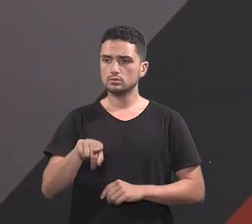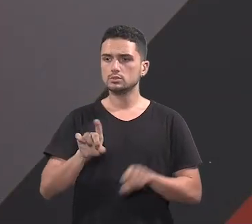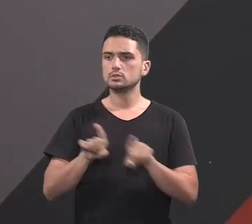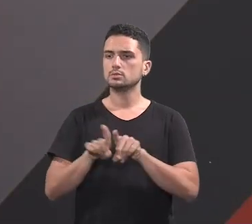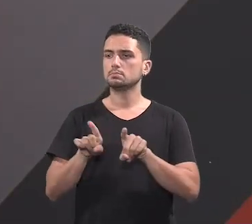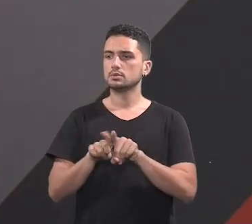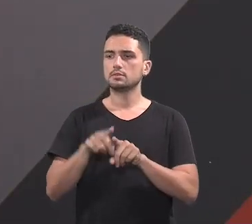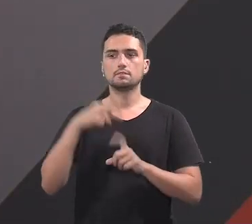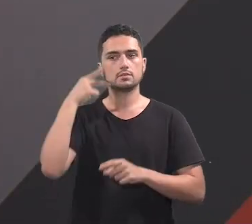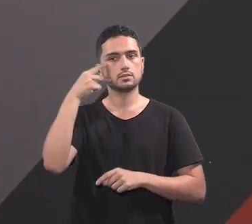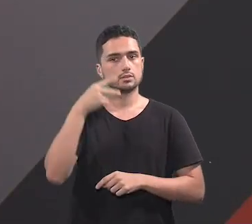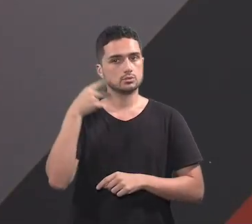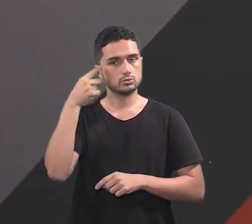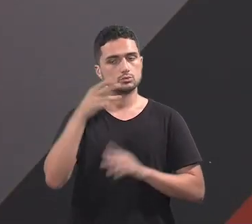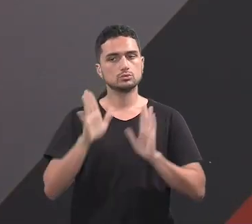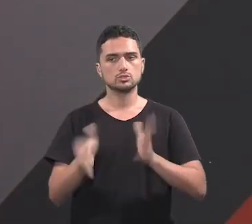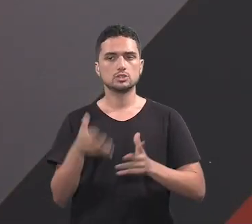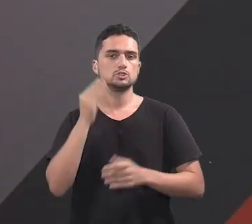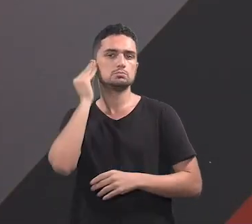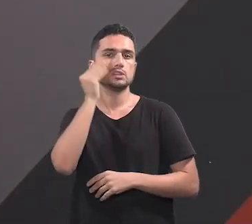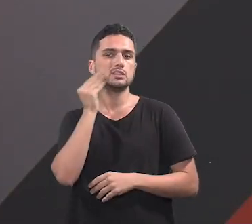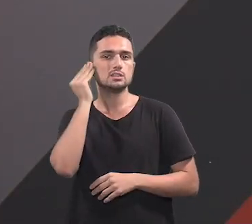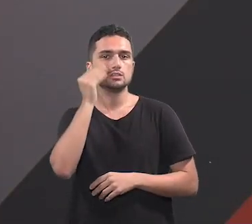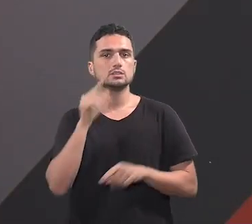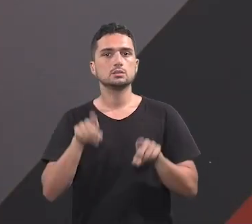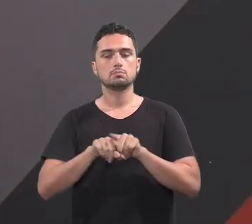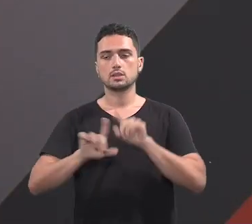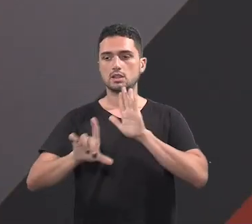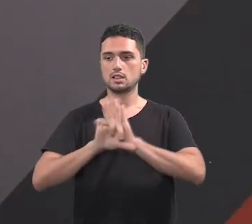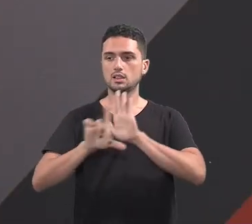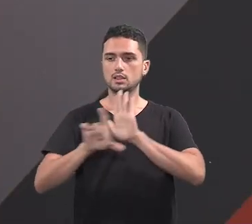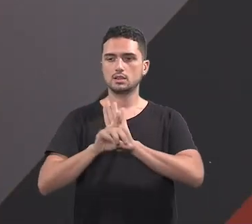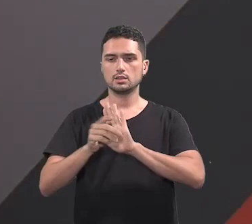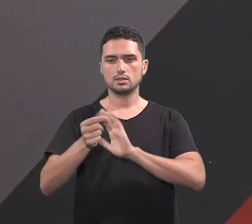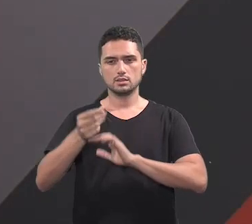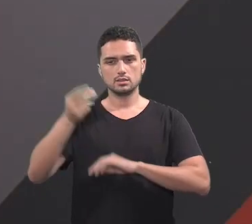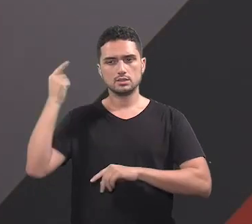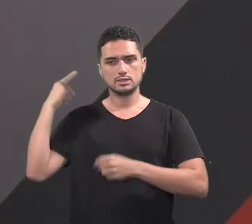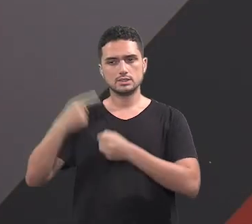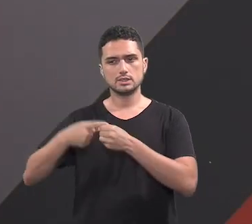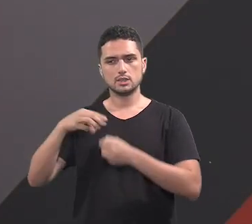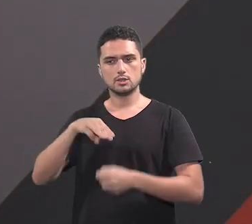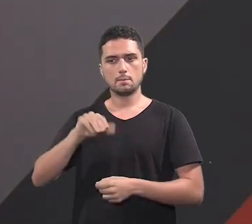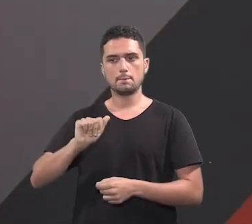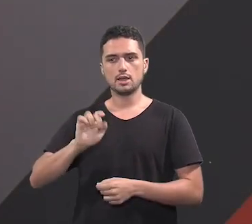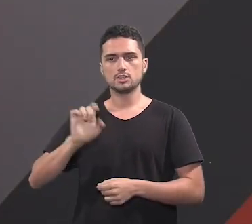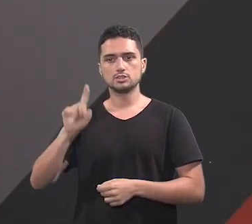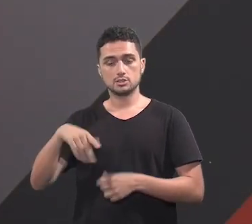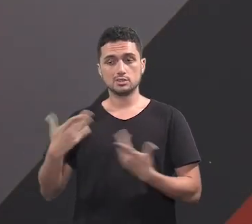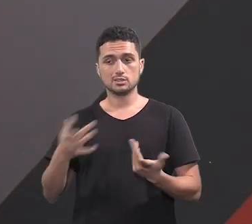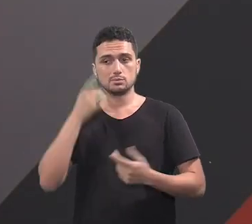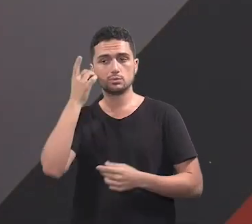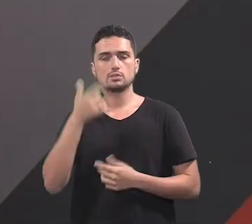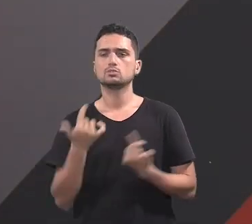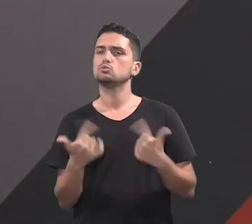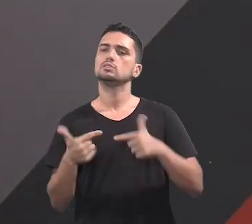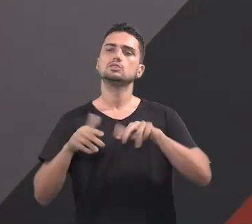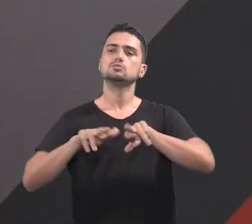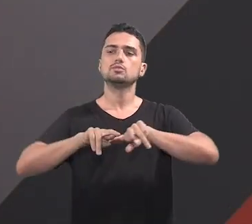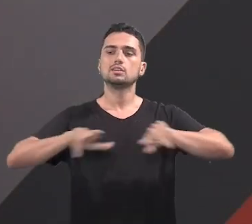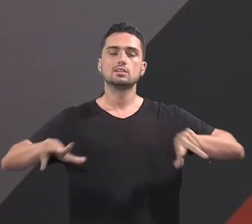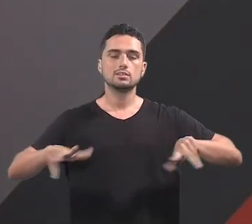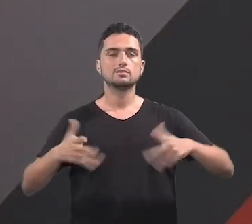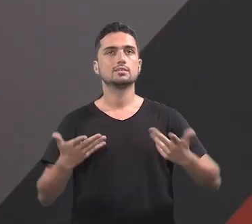também foi vereador, também teve a experiência do legislativo lá na cidade de Magé, deputado? E não tem muita